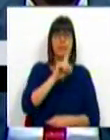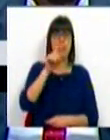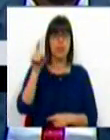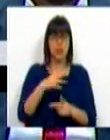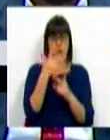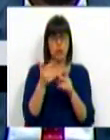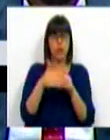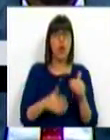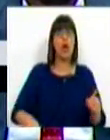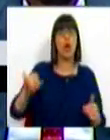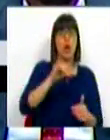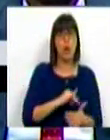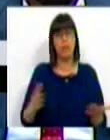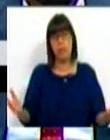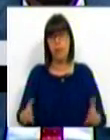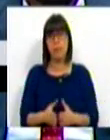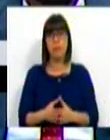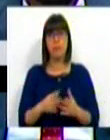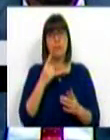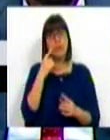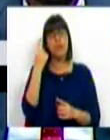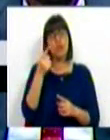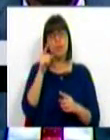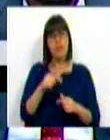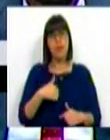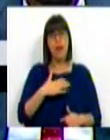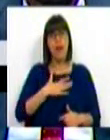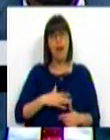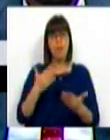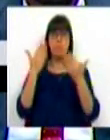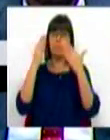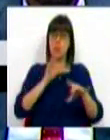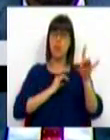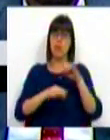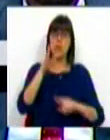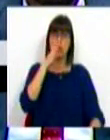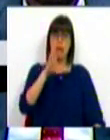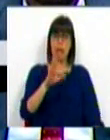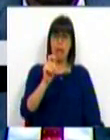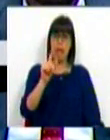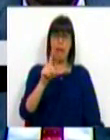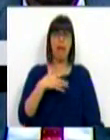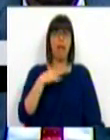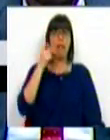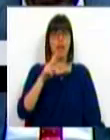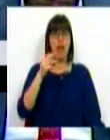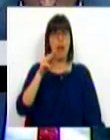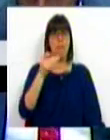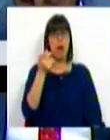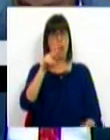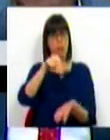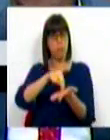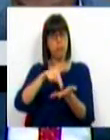nesta segunda ronda. E muito especialmente eu gostaria de saudar o Sr. Deputado Hélder Amaral pela posição,